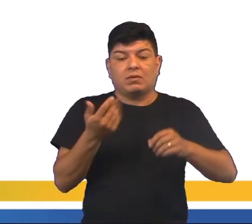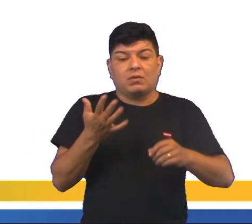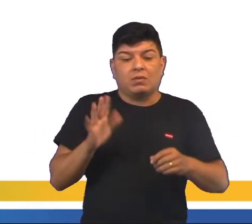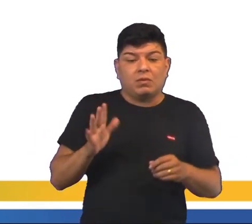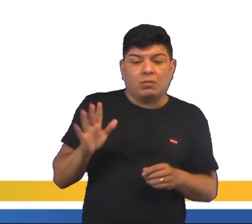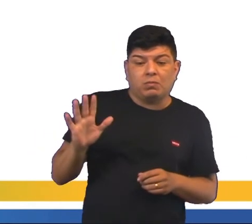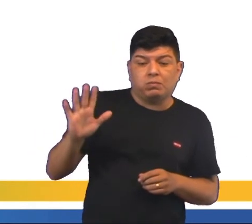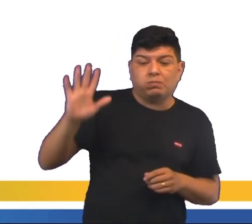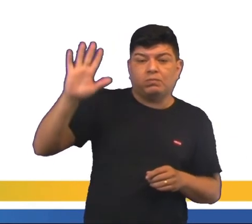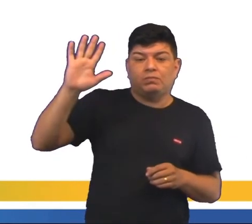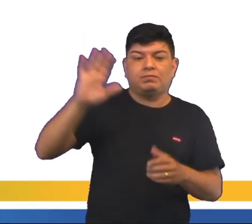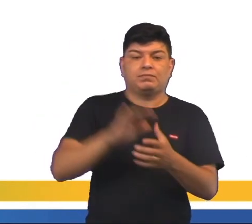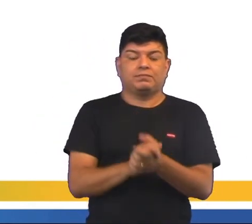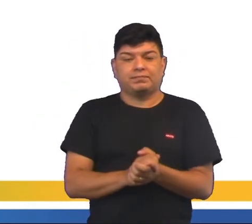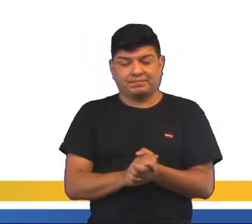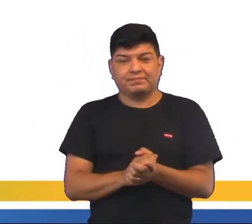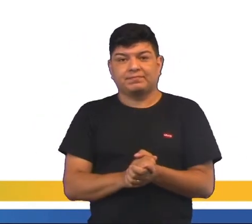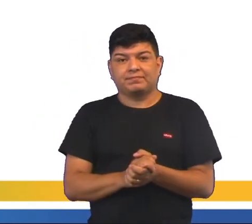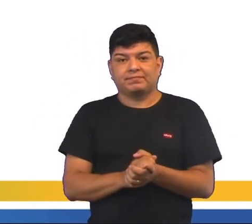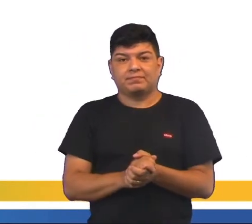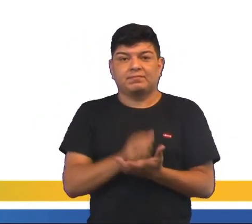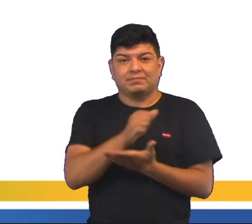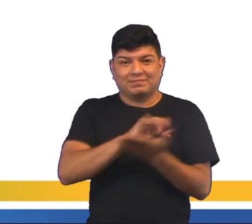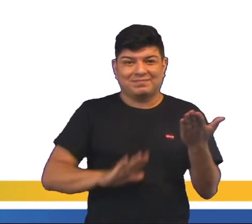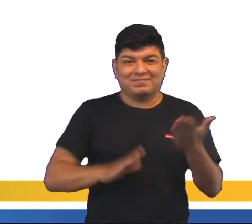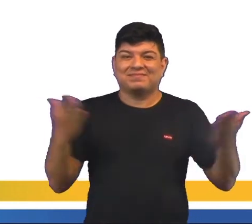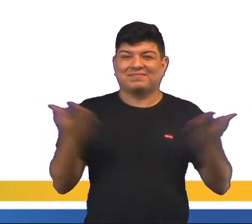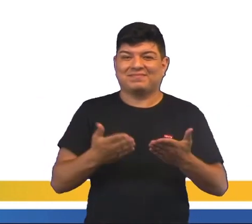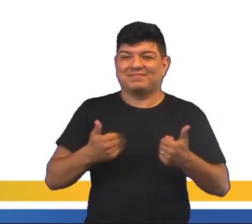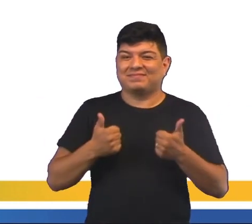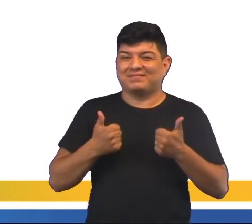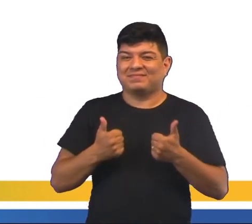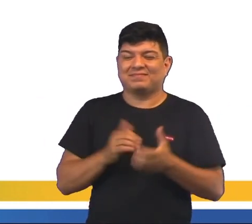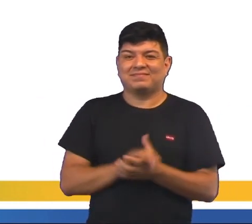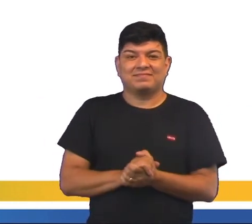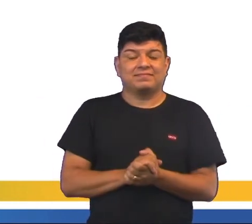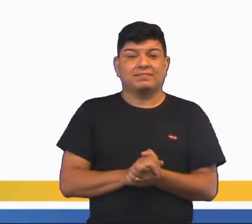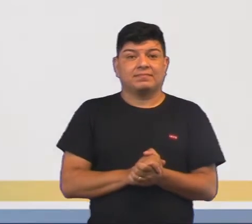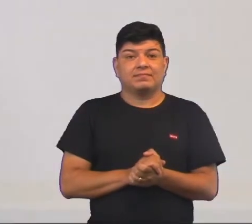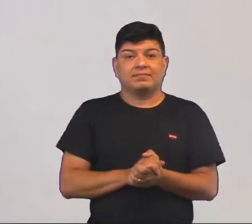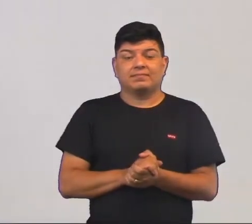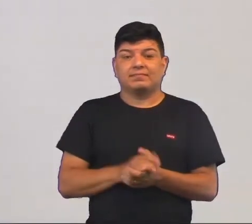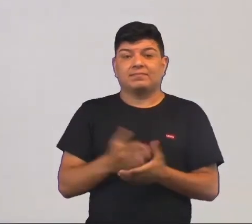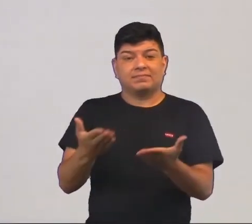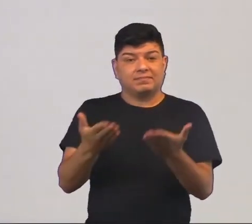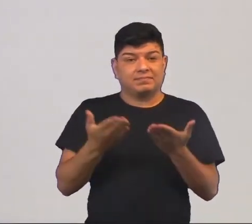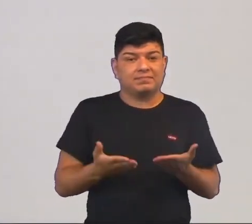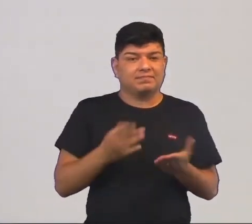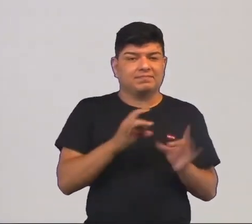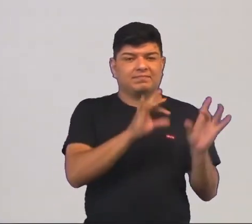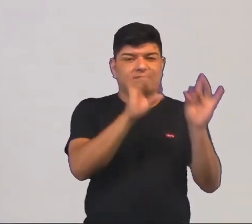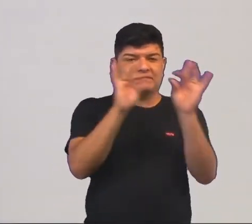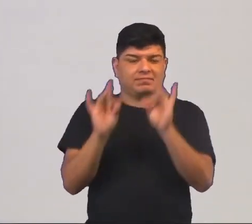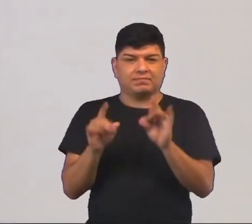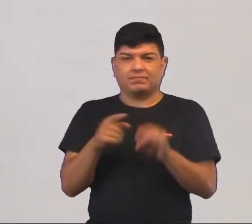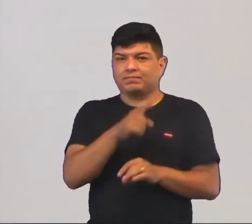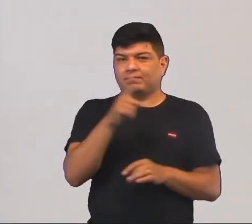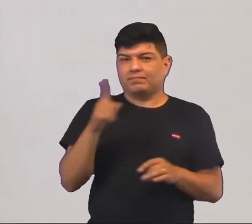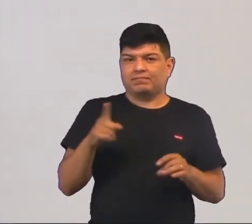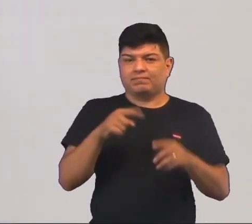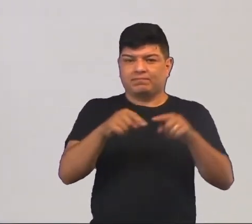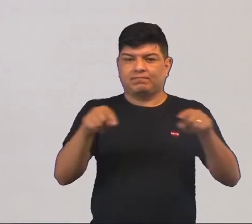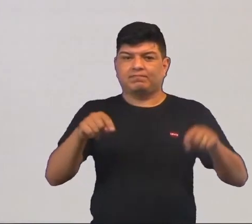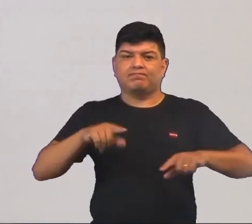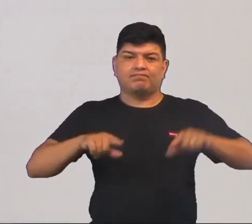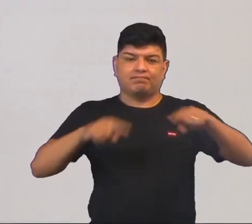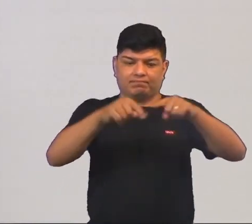produtos agrícolas vão disparar. Então, gente, com isso vamos para o nosso exercitando. E aí eu faço um convite especial. Você que está aí na